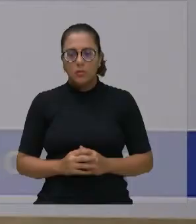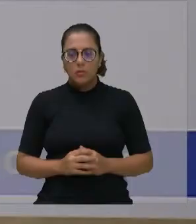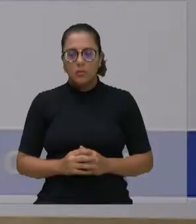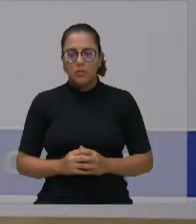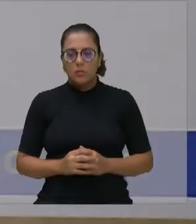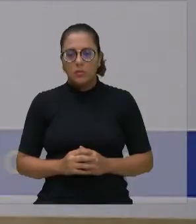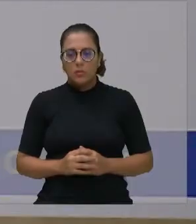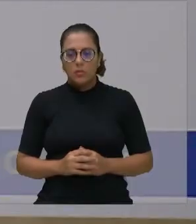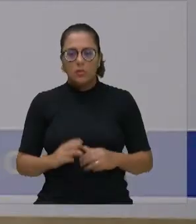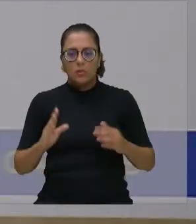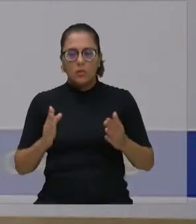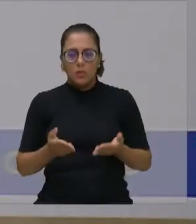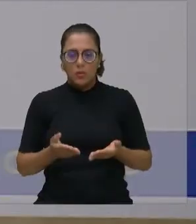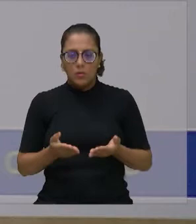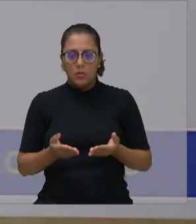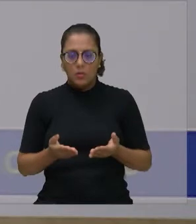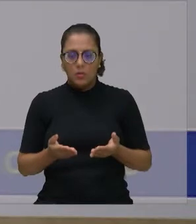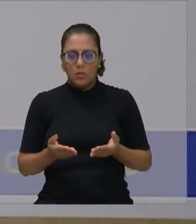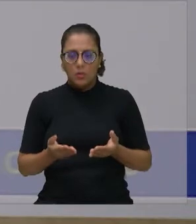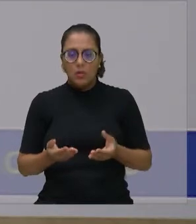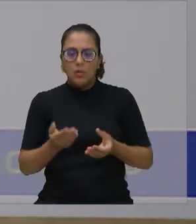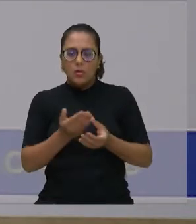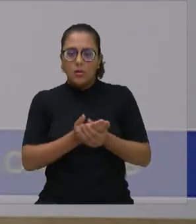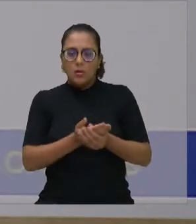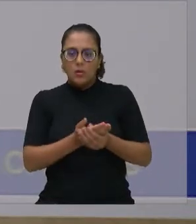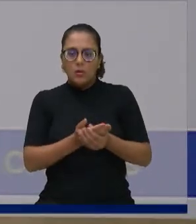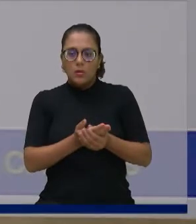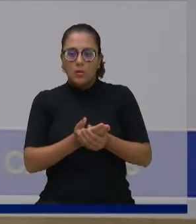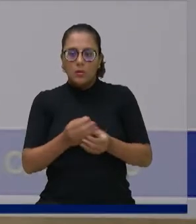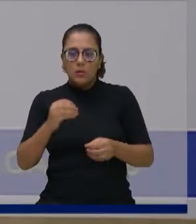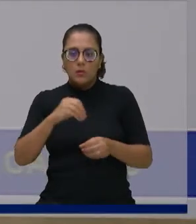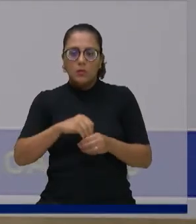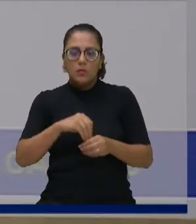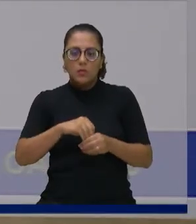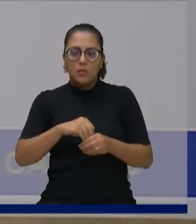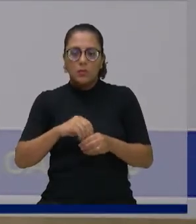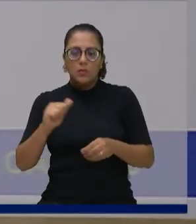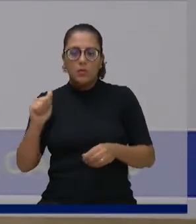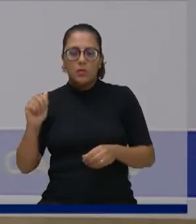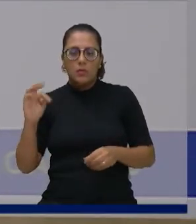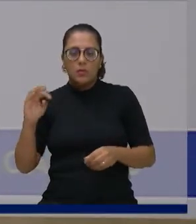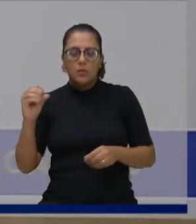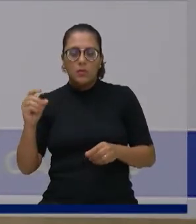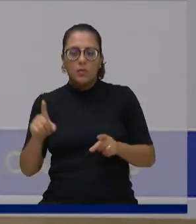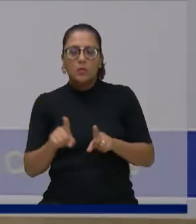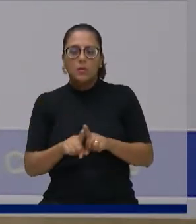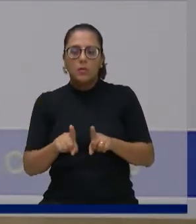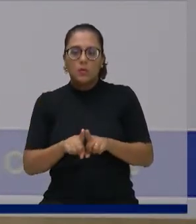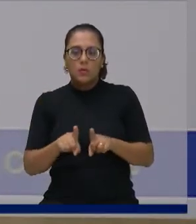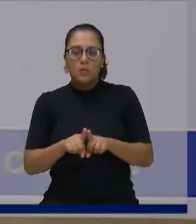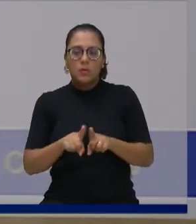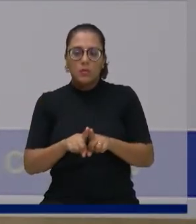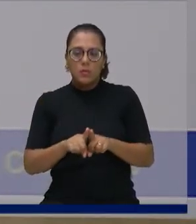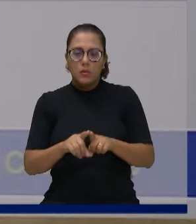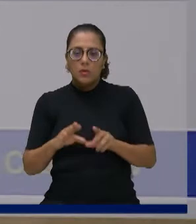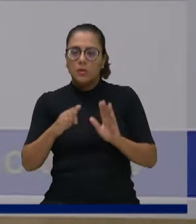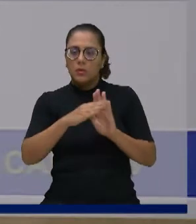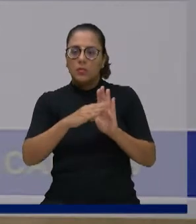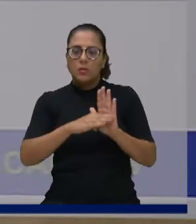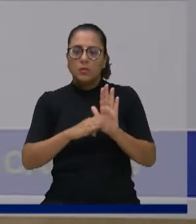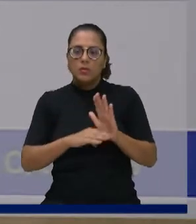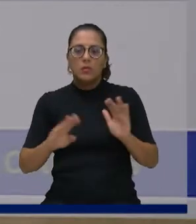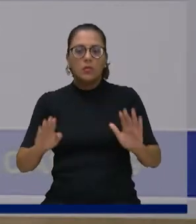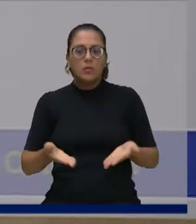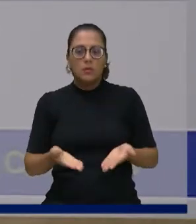Passaremos, então, ao processo de votação da ata e das proposituras constantes do expediente. Em votação,